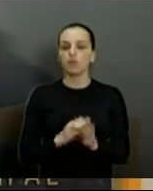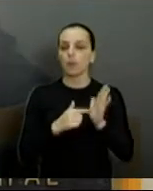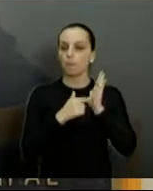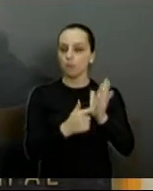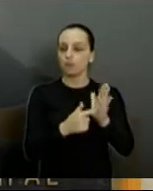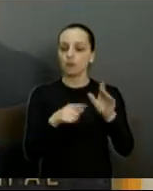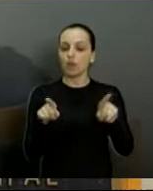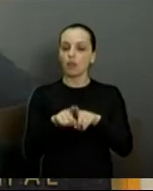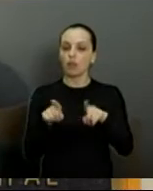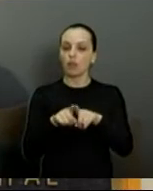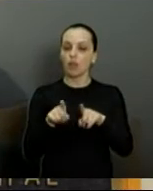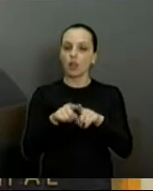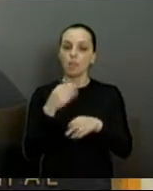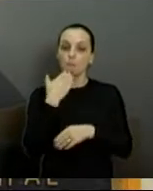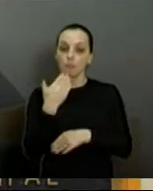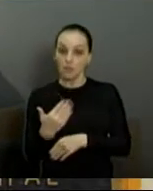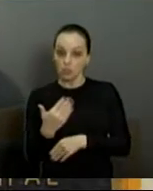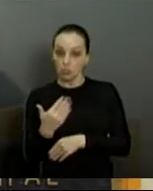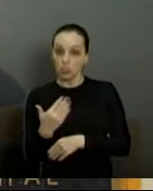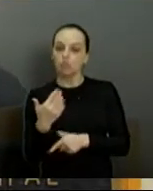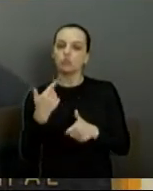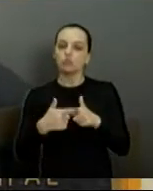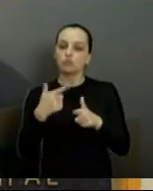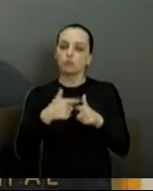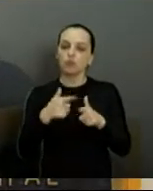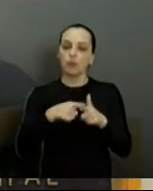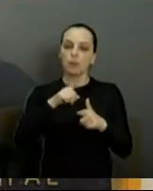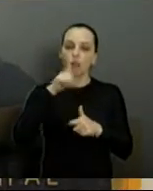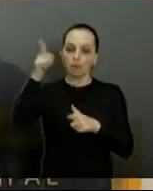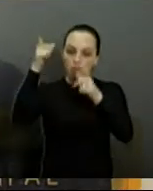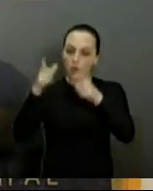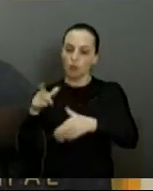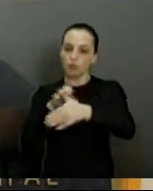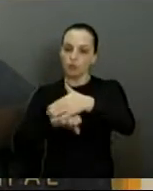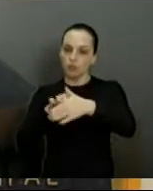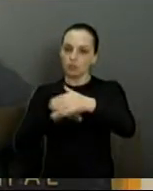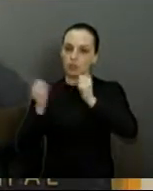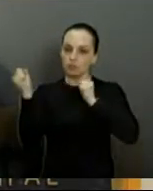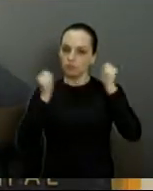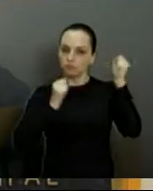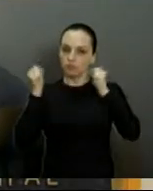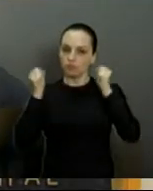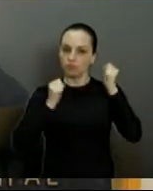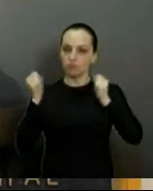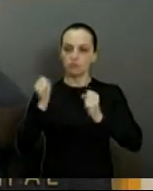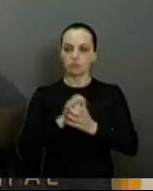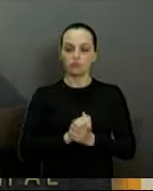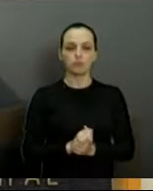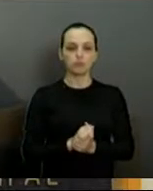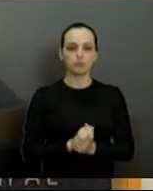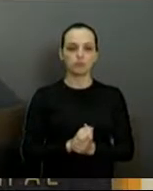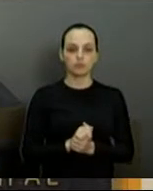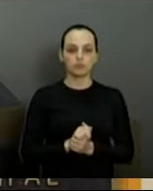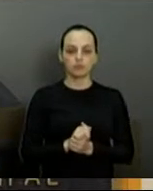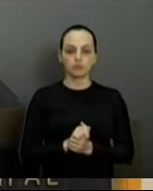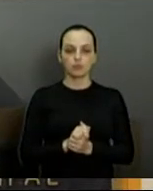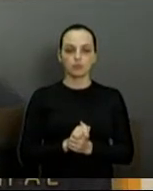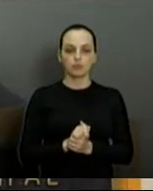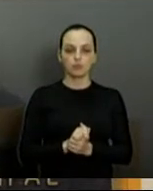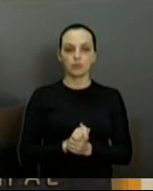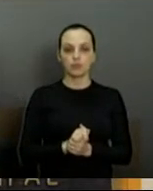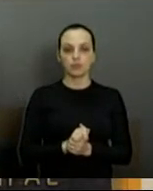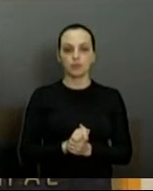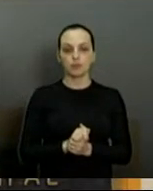requerimento, falei dos problemas lá. E quero registrar aqui que eu estive